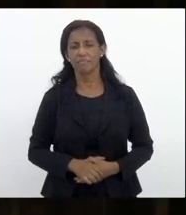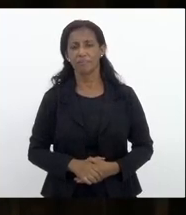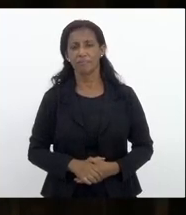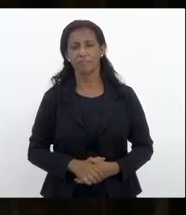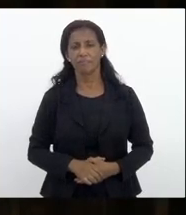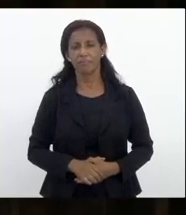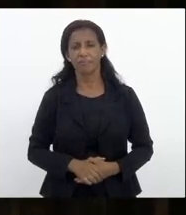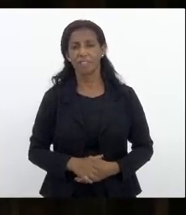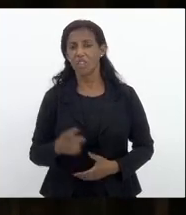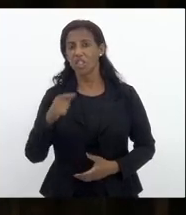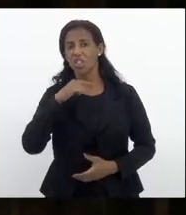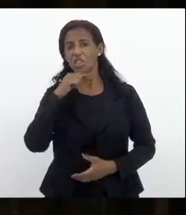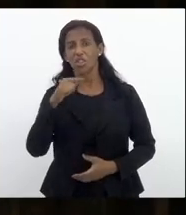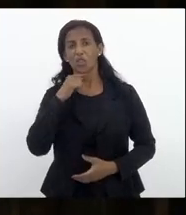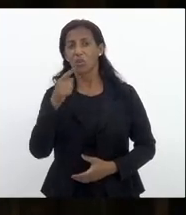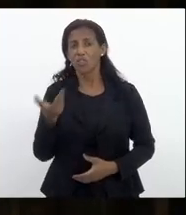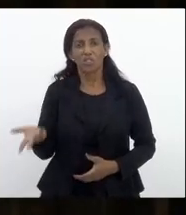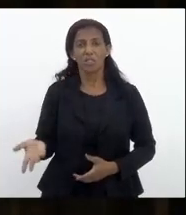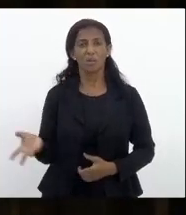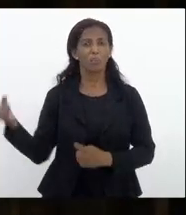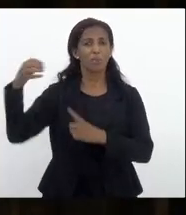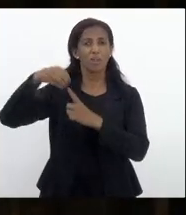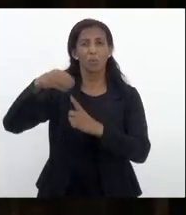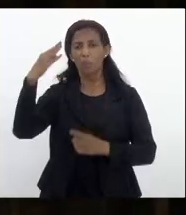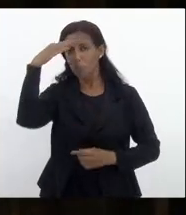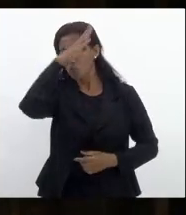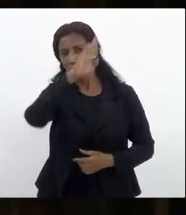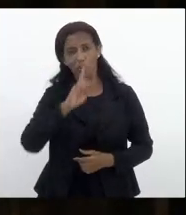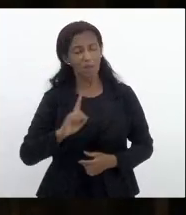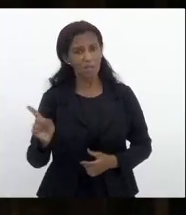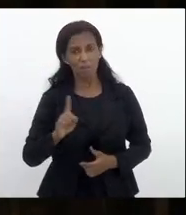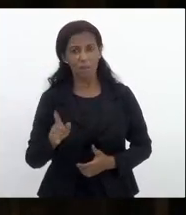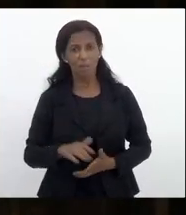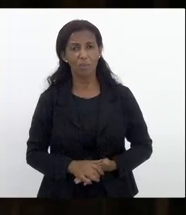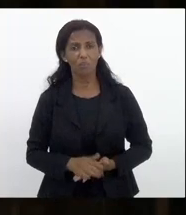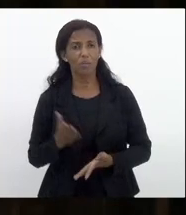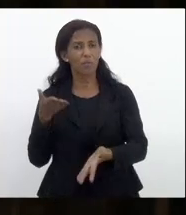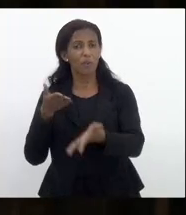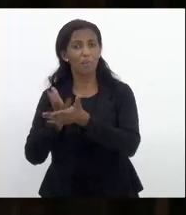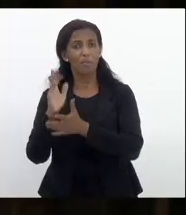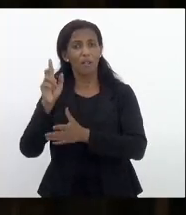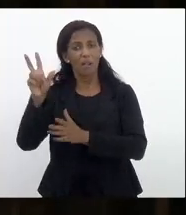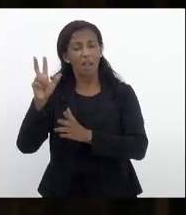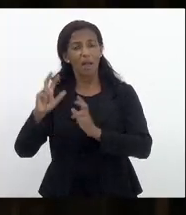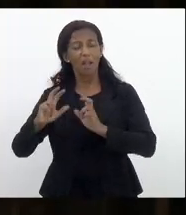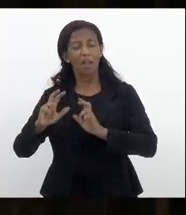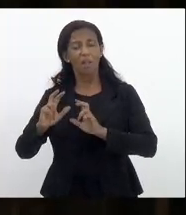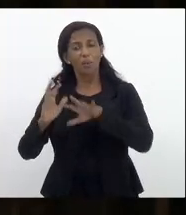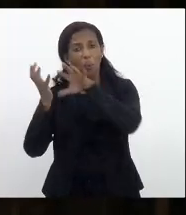e não adianta também colocar a culpa no Bolsonaro não porque isso foi aprovado no Congresso Nacional